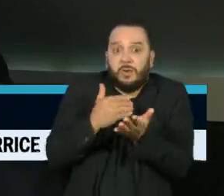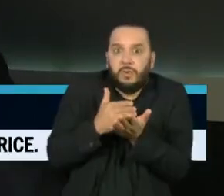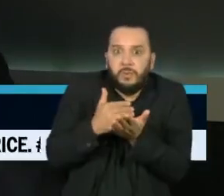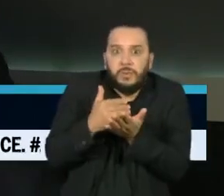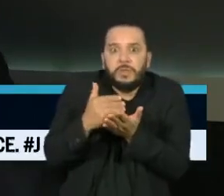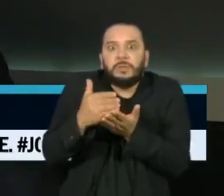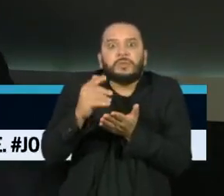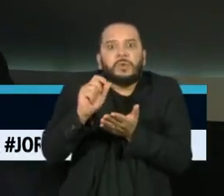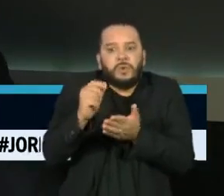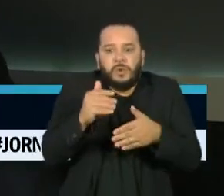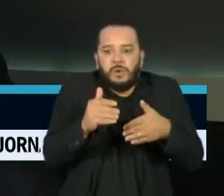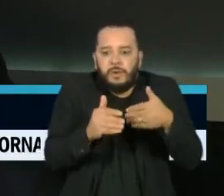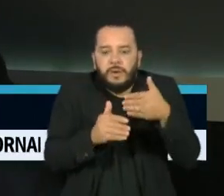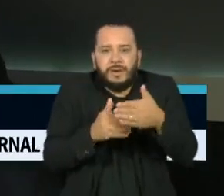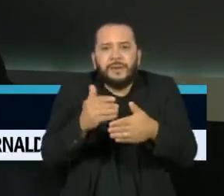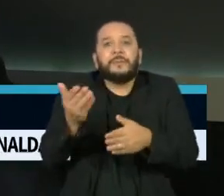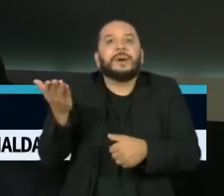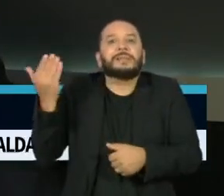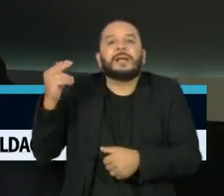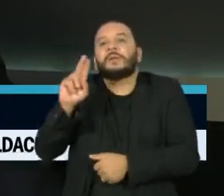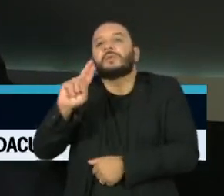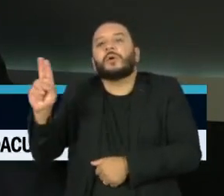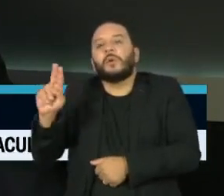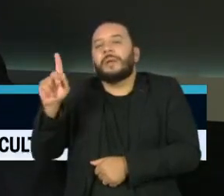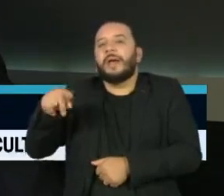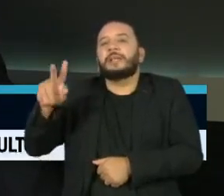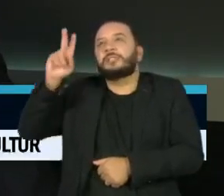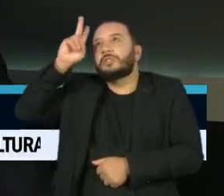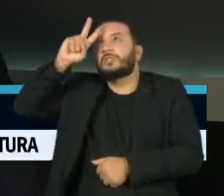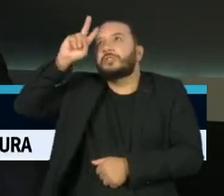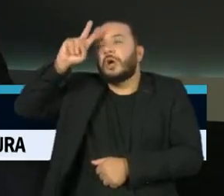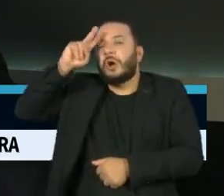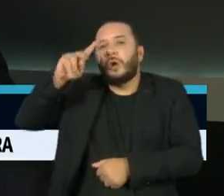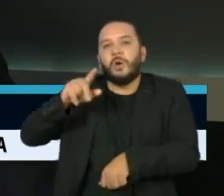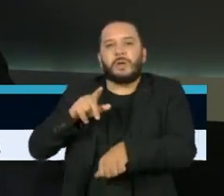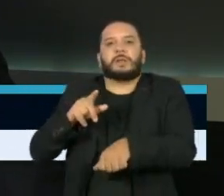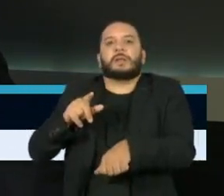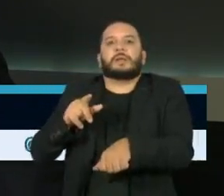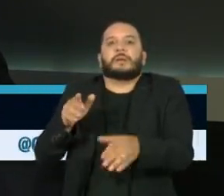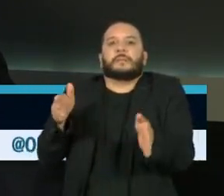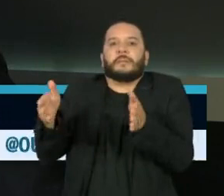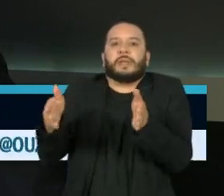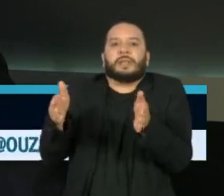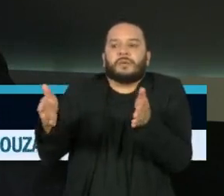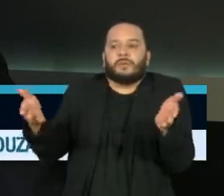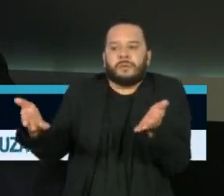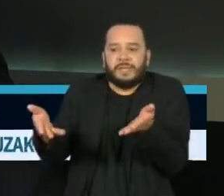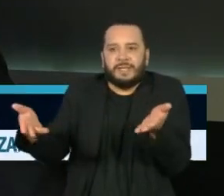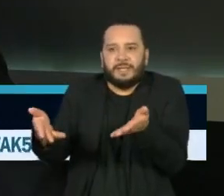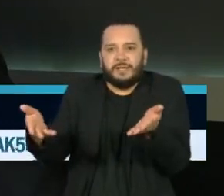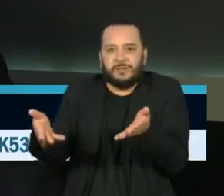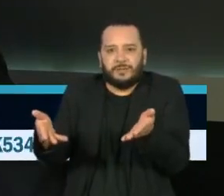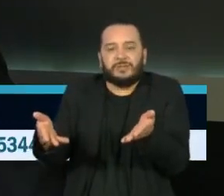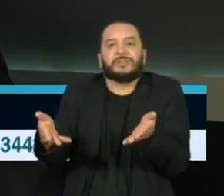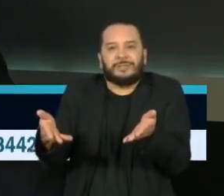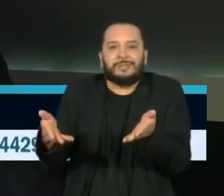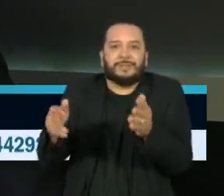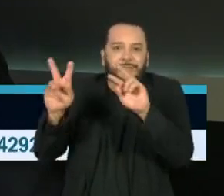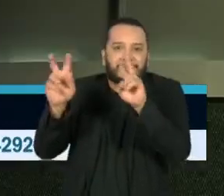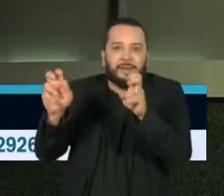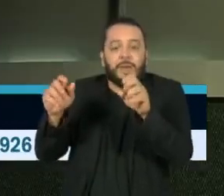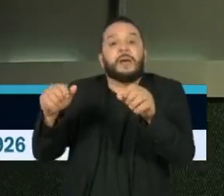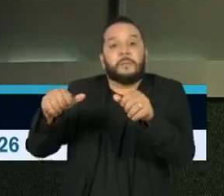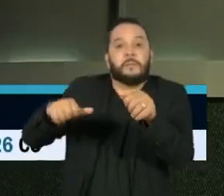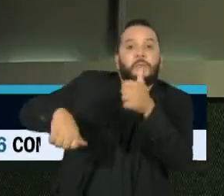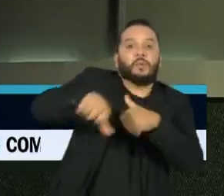O filme chamava História de um Tempo Presente. Esse foi o título provisório dele durante todo esse